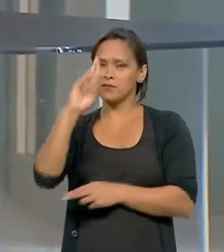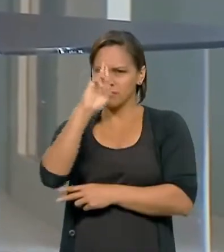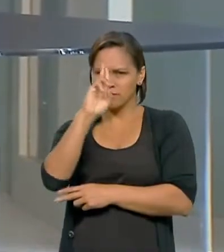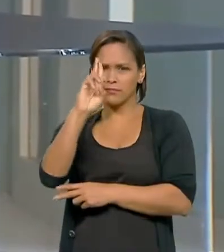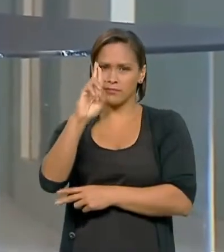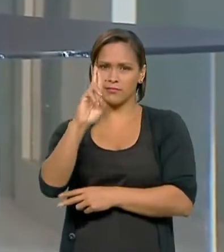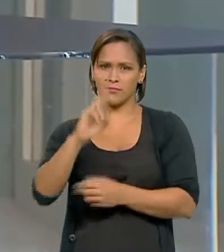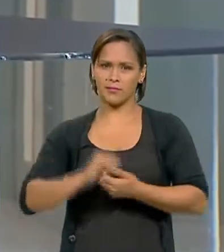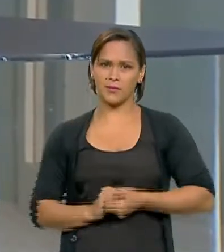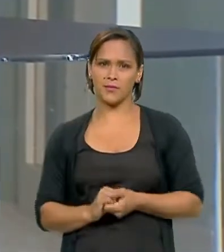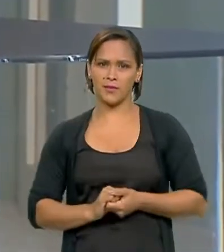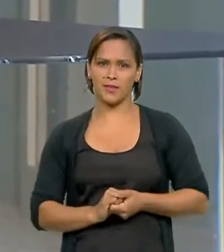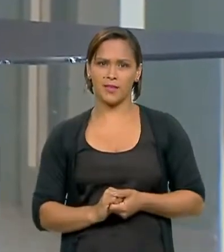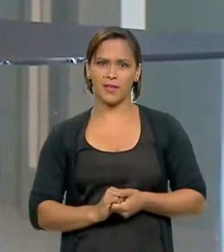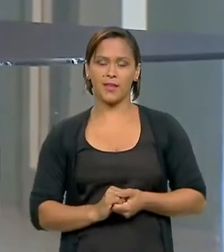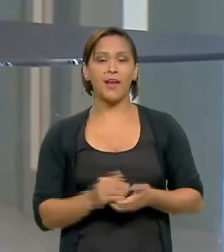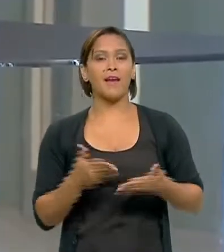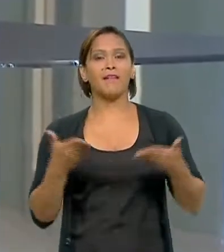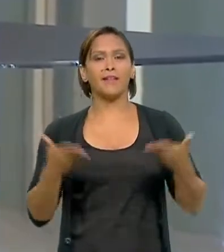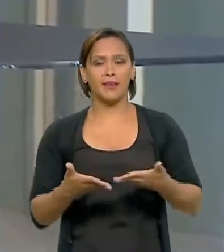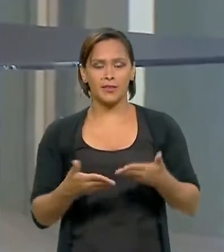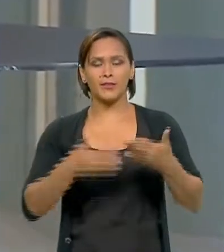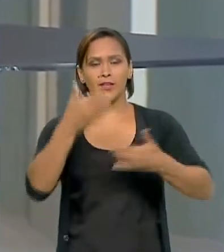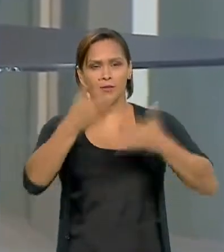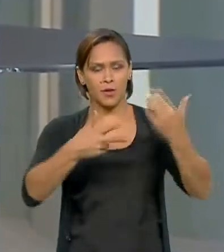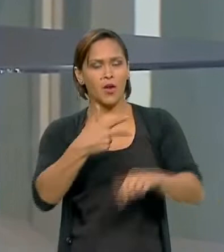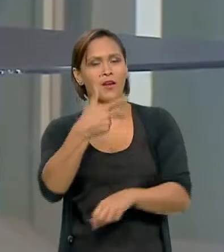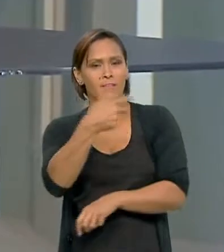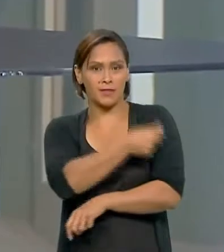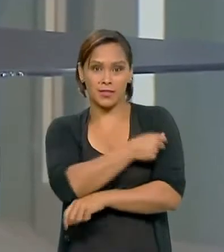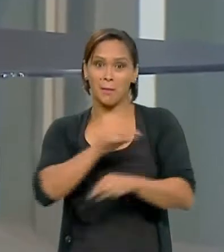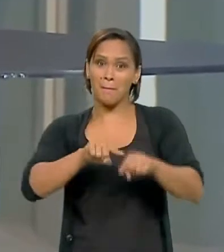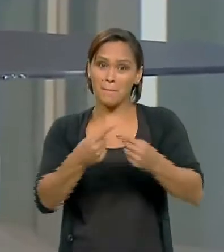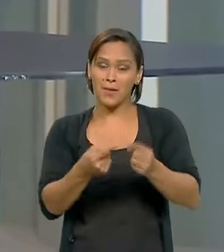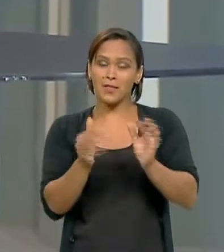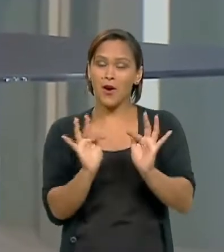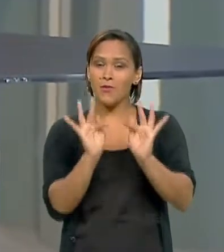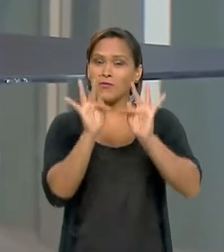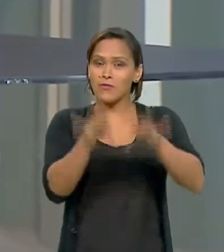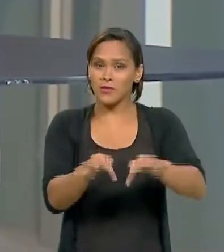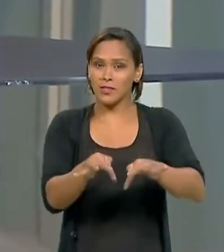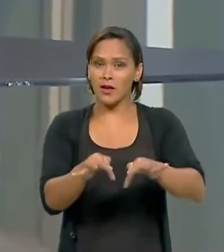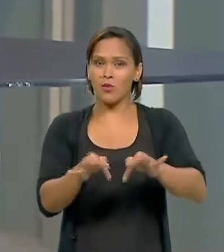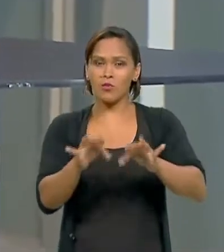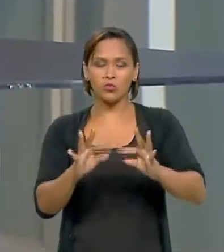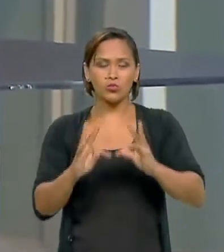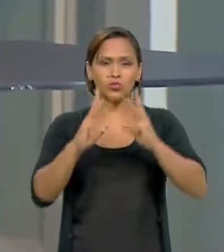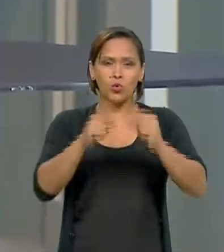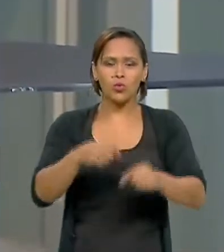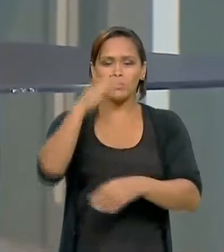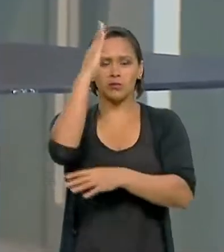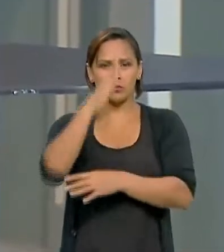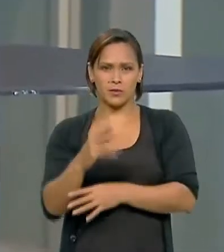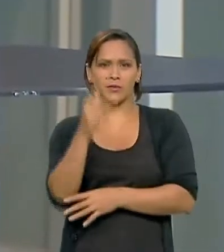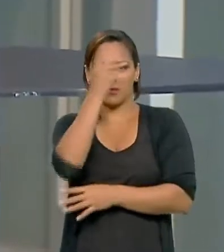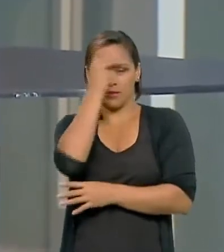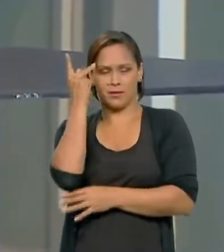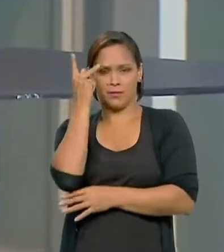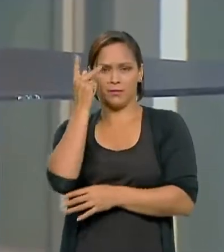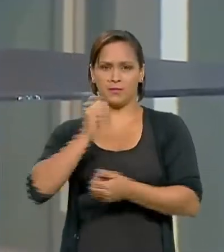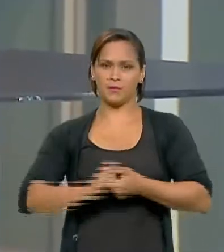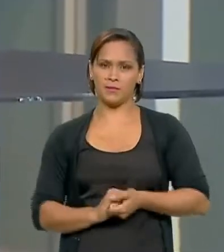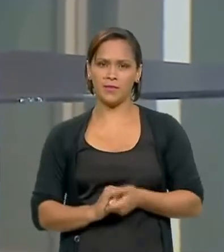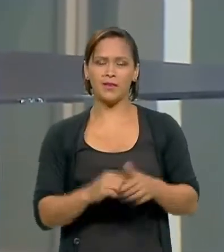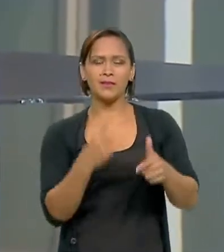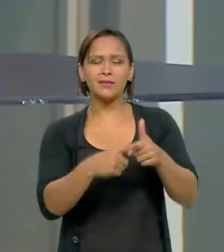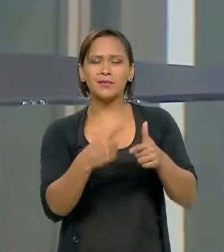dele. E ele já definiu que vai se vacinar. Mas vai aguardar que ele seja o último a ser vacinado. Esse